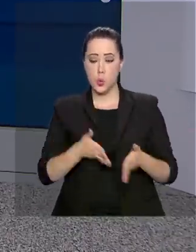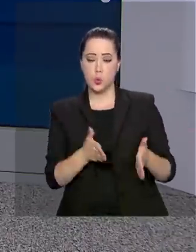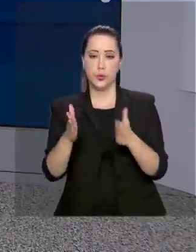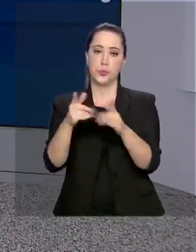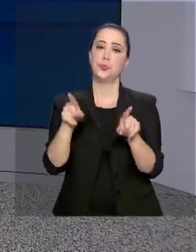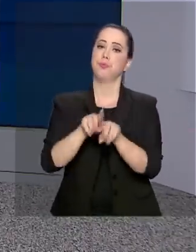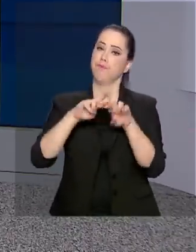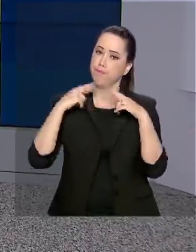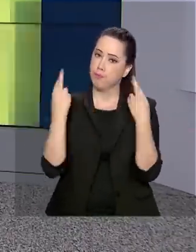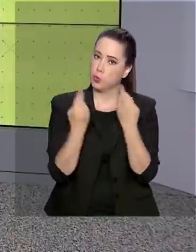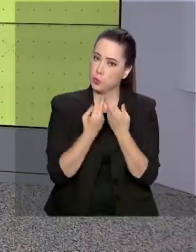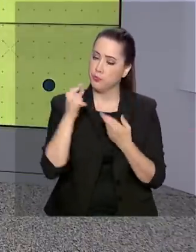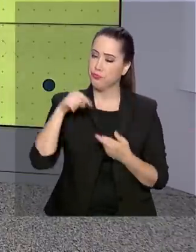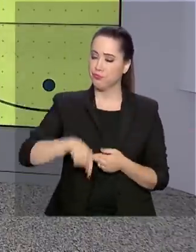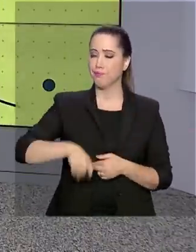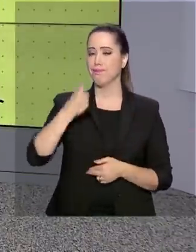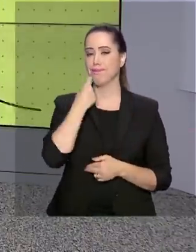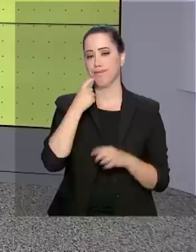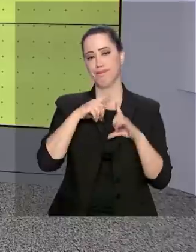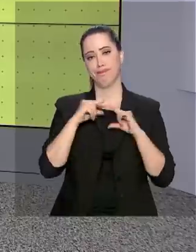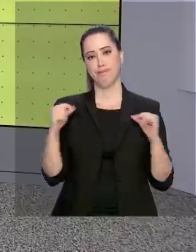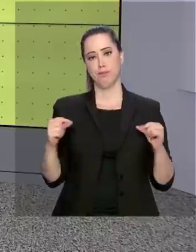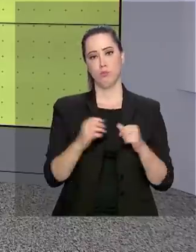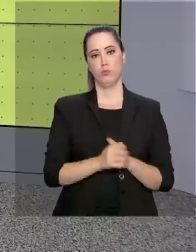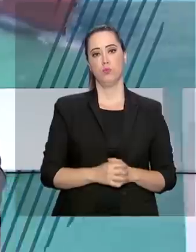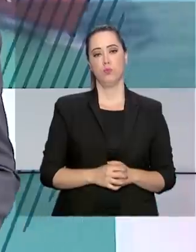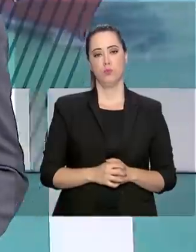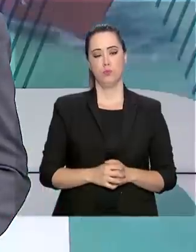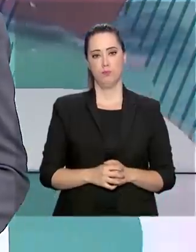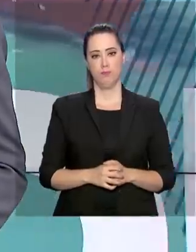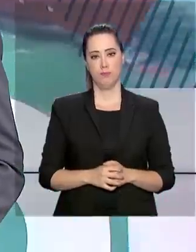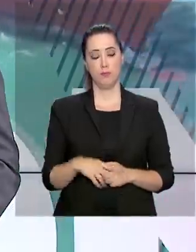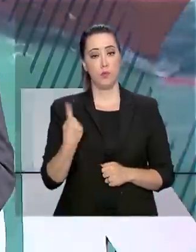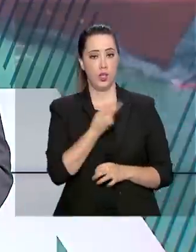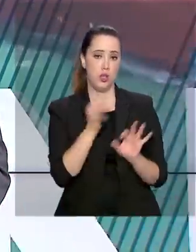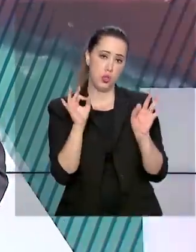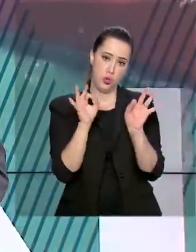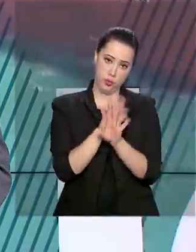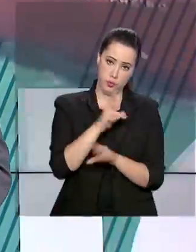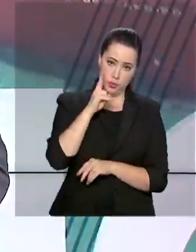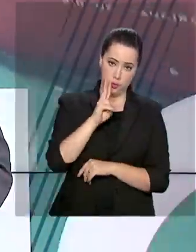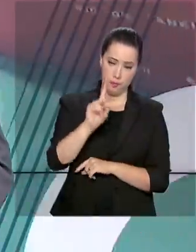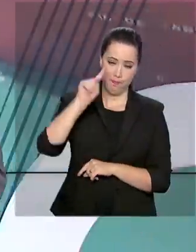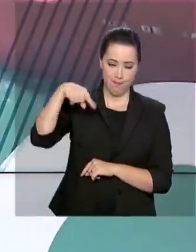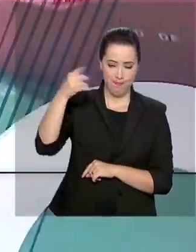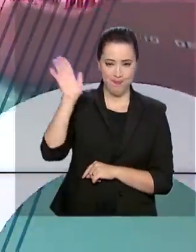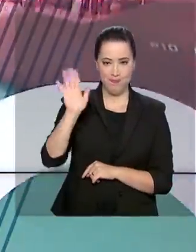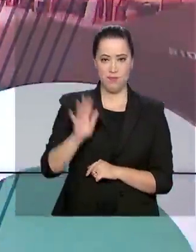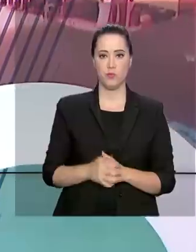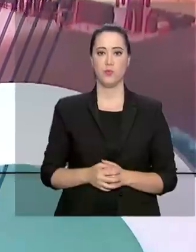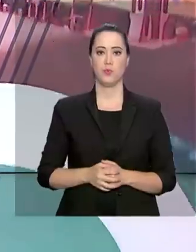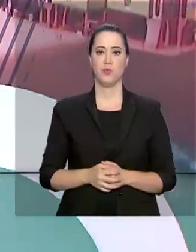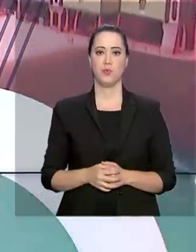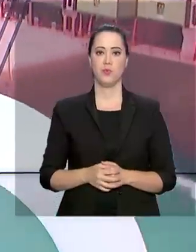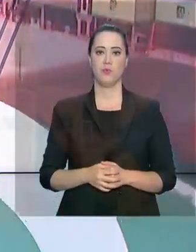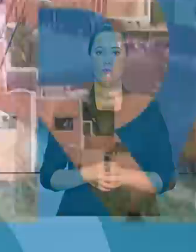extraordinária nesta sexta-feira aqui em Brasília. A gente fica por aqui. Até a próxima edição.